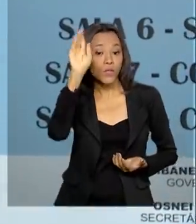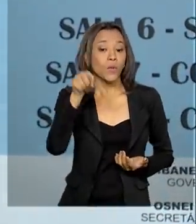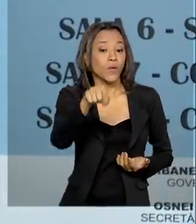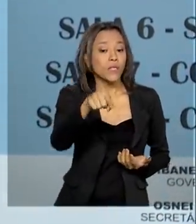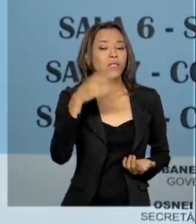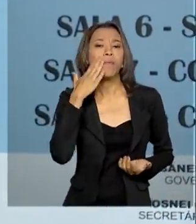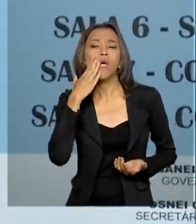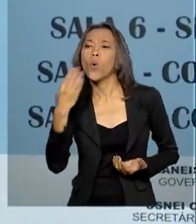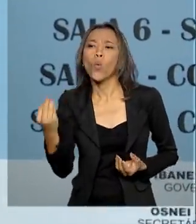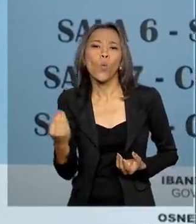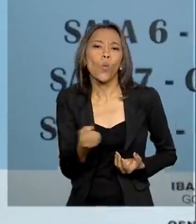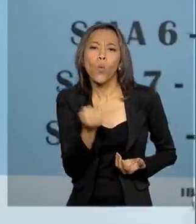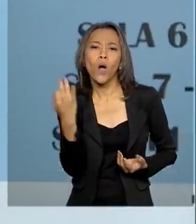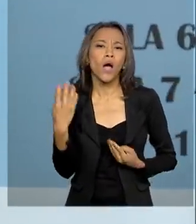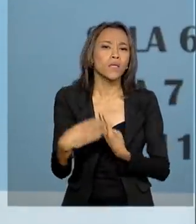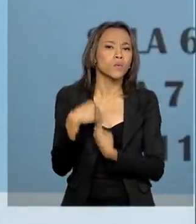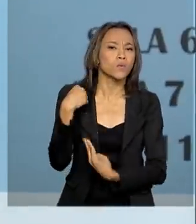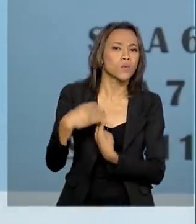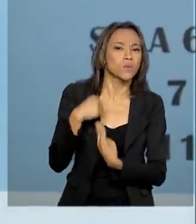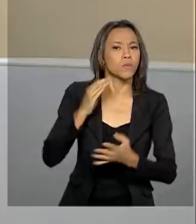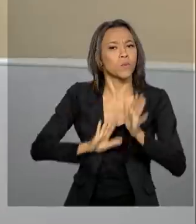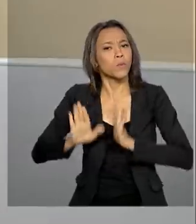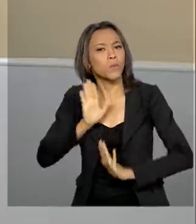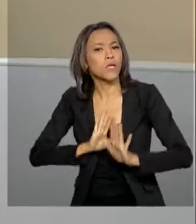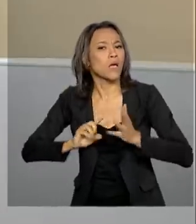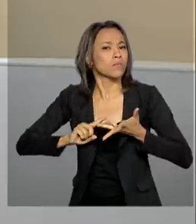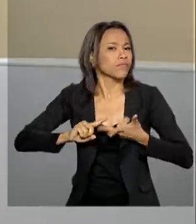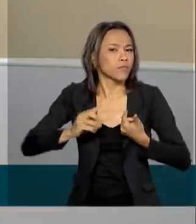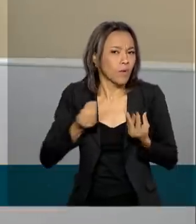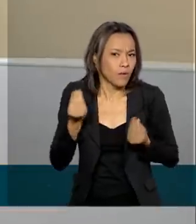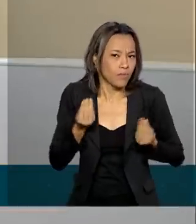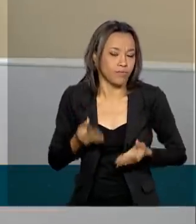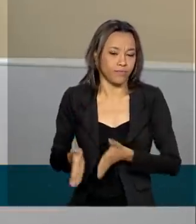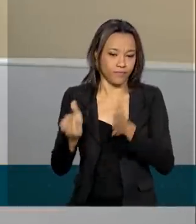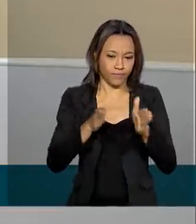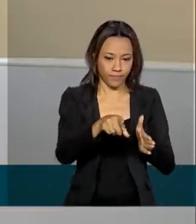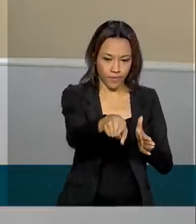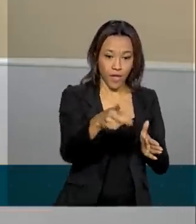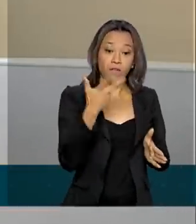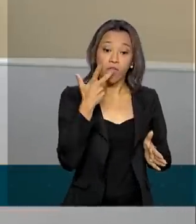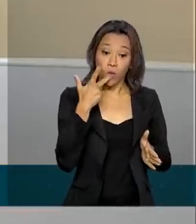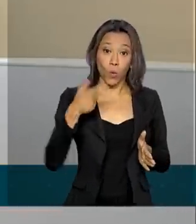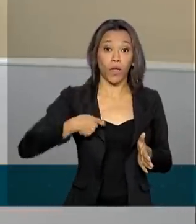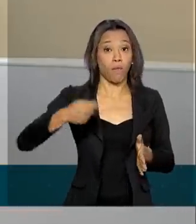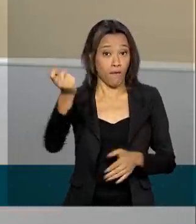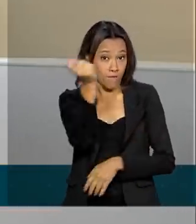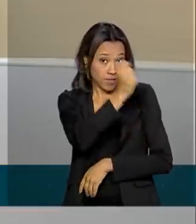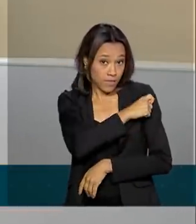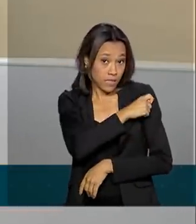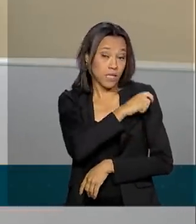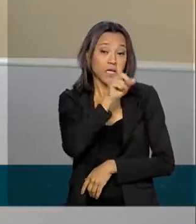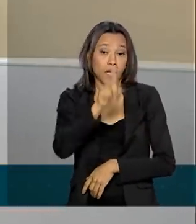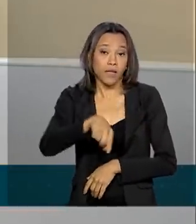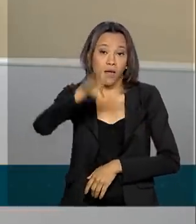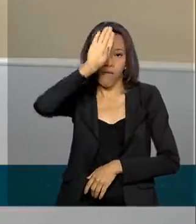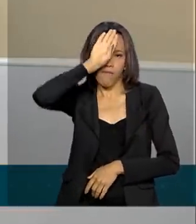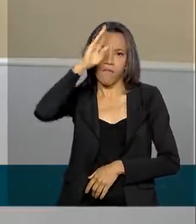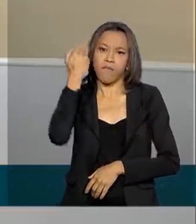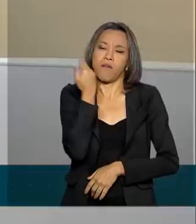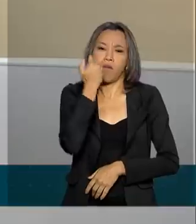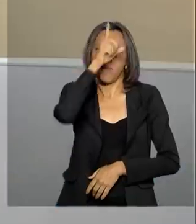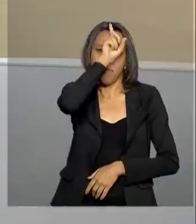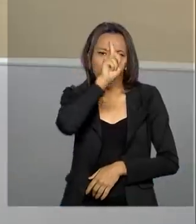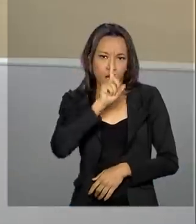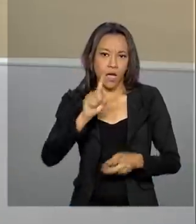cuidados tomar antes de deixar o Brasil. Passou a vacina obrigatória, que é da febre amarela, algumas